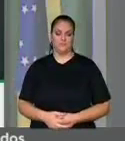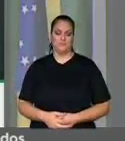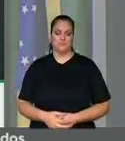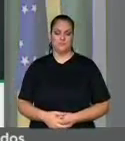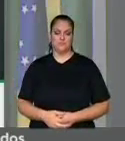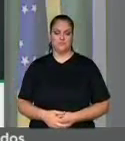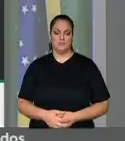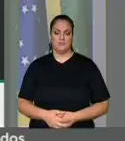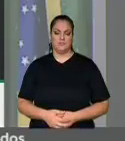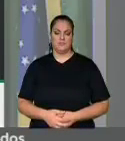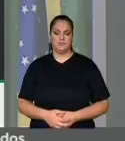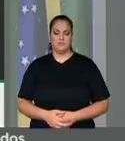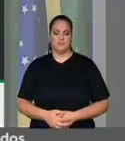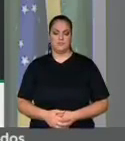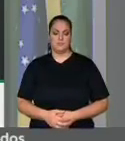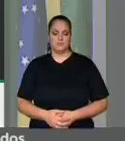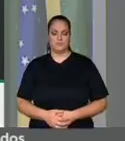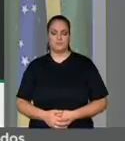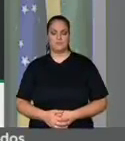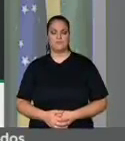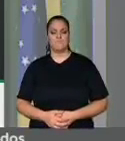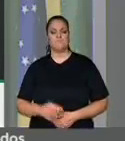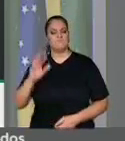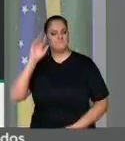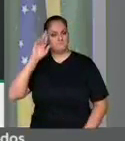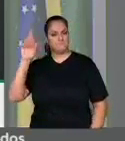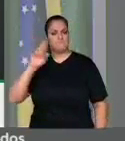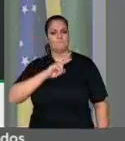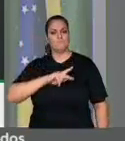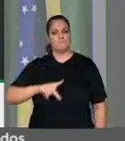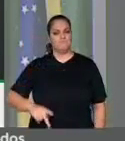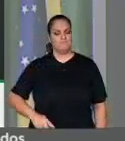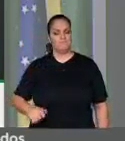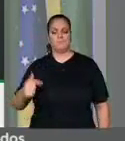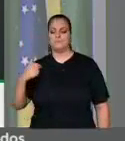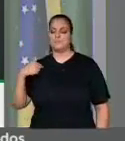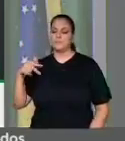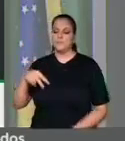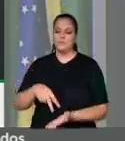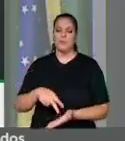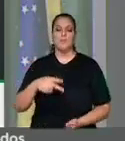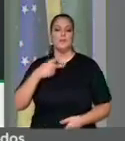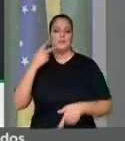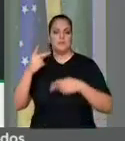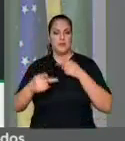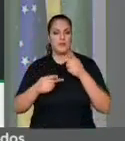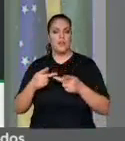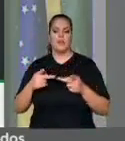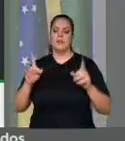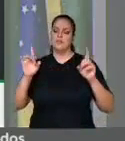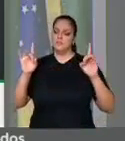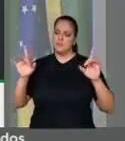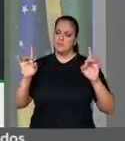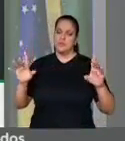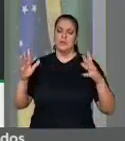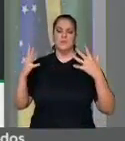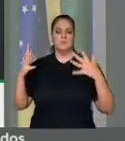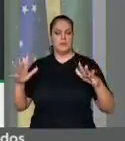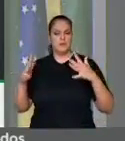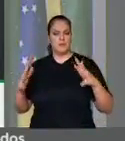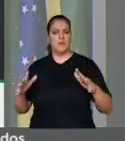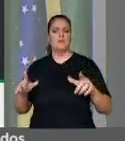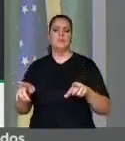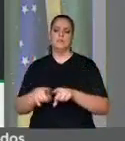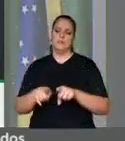nessa sessão para prestigiar, homenagear e dizer que acredito e que quero ser e continuar sendo